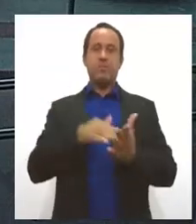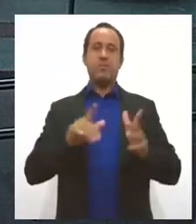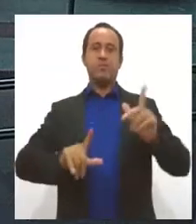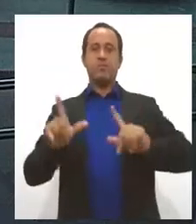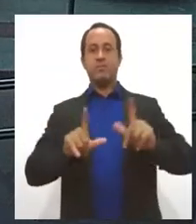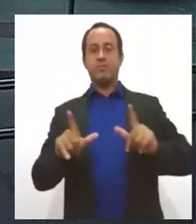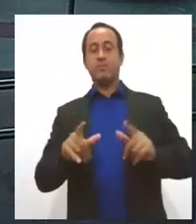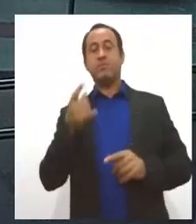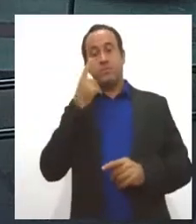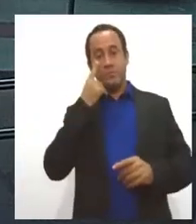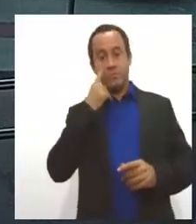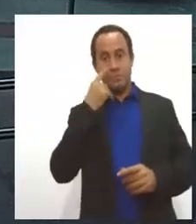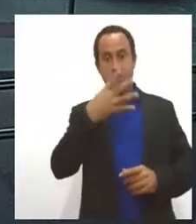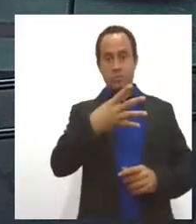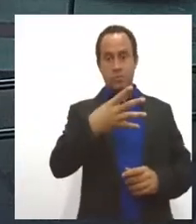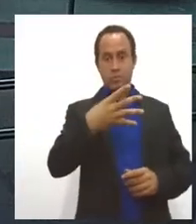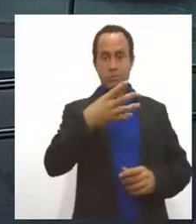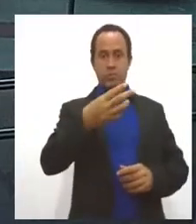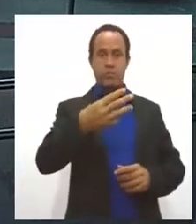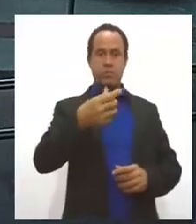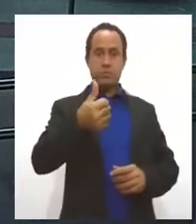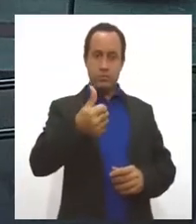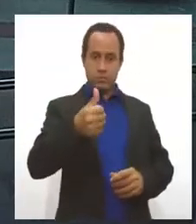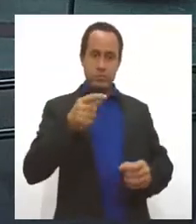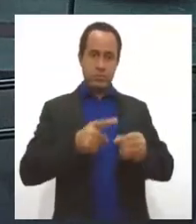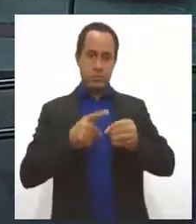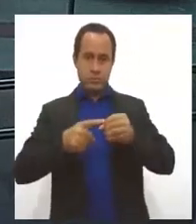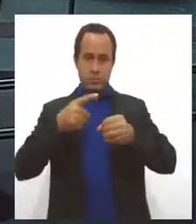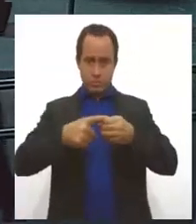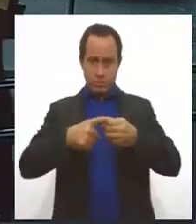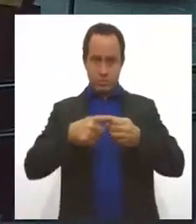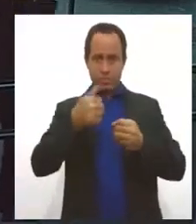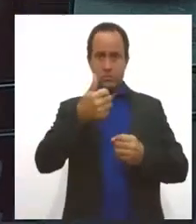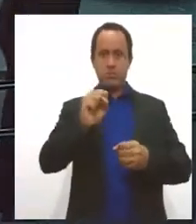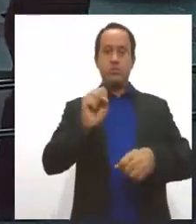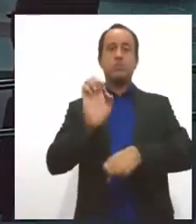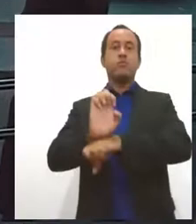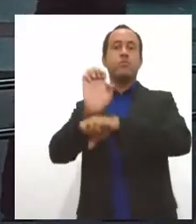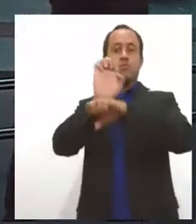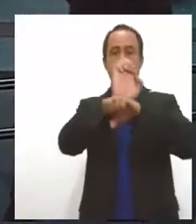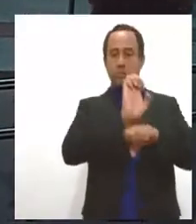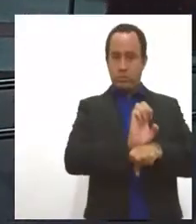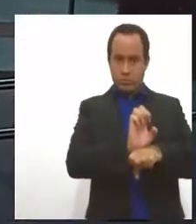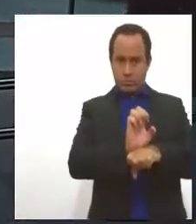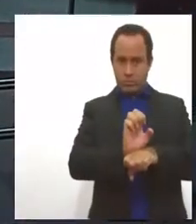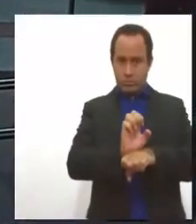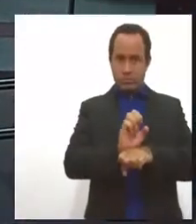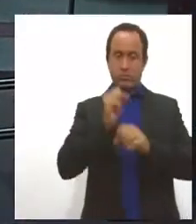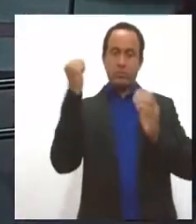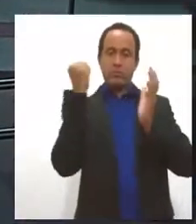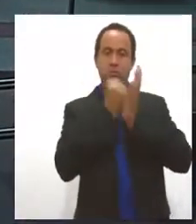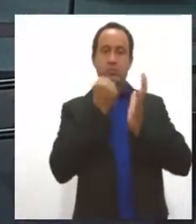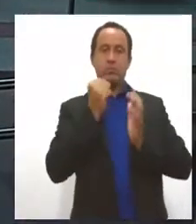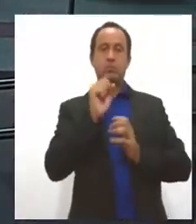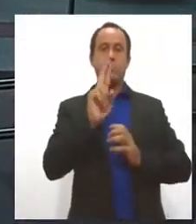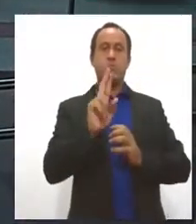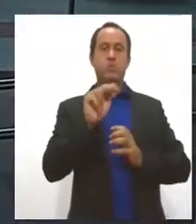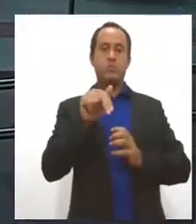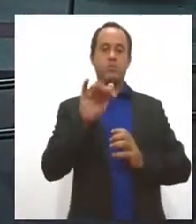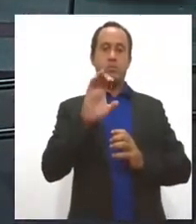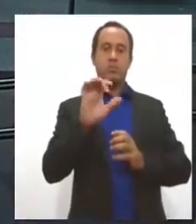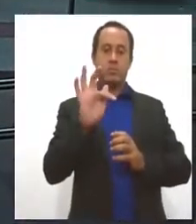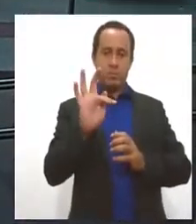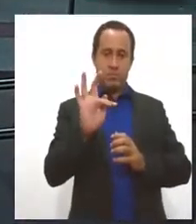E olha, 431 municípios de 18 estados brasileiros receberam selo do Unicef pelos avanços